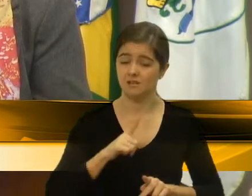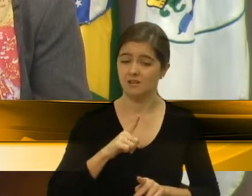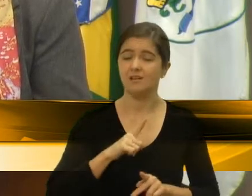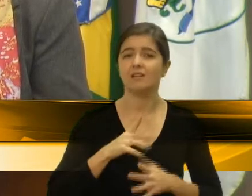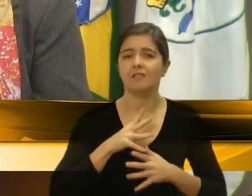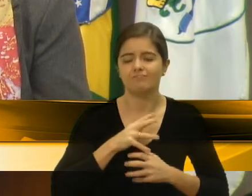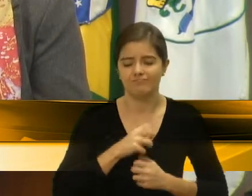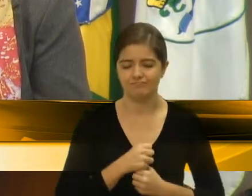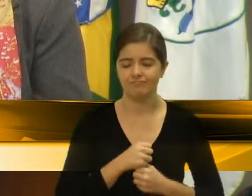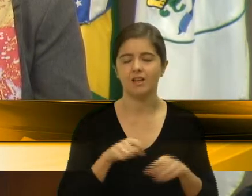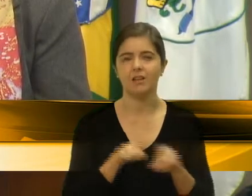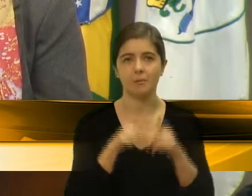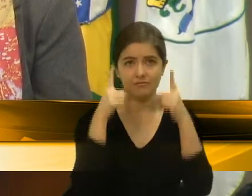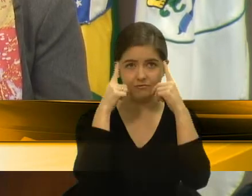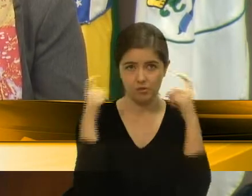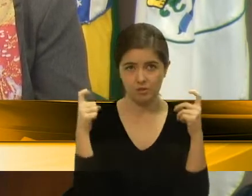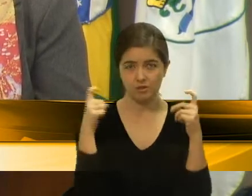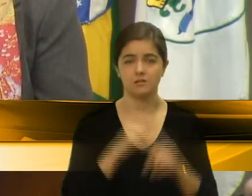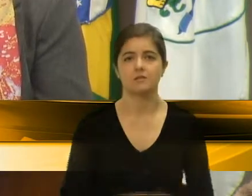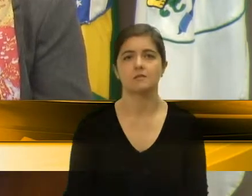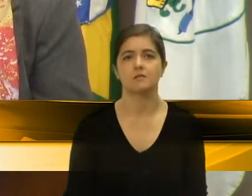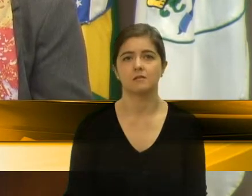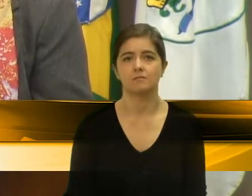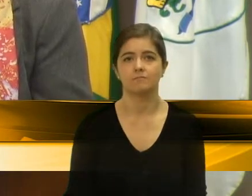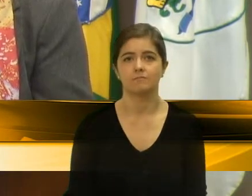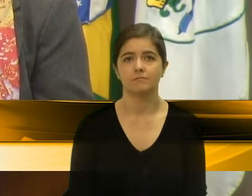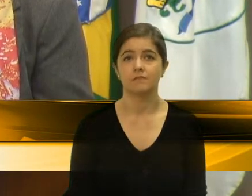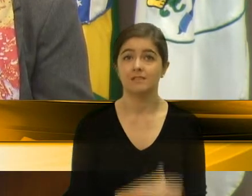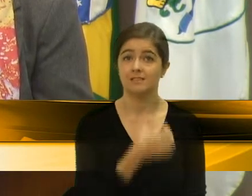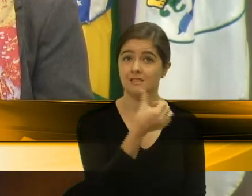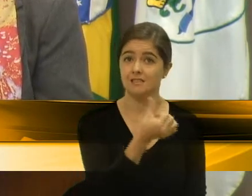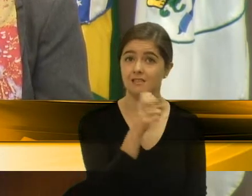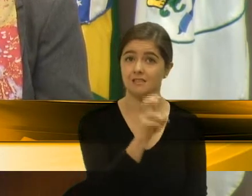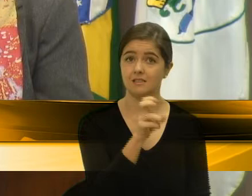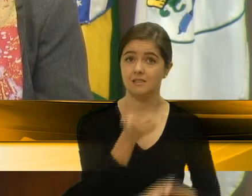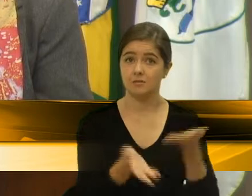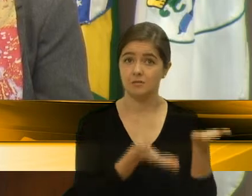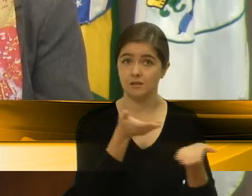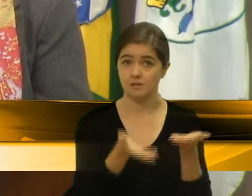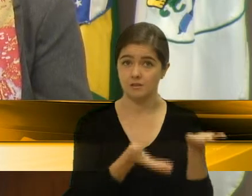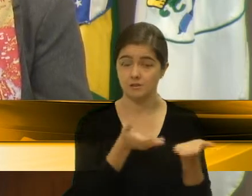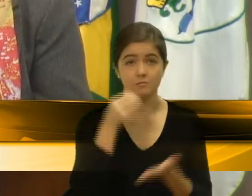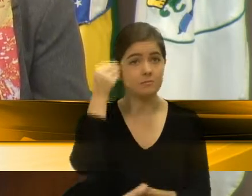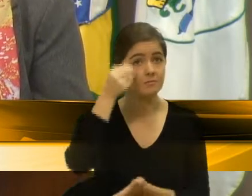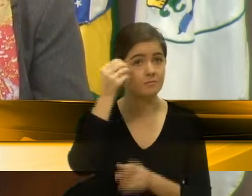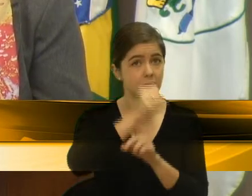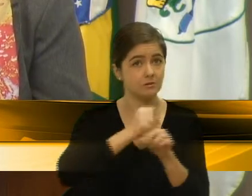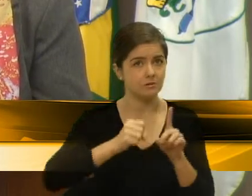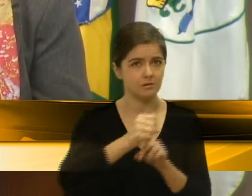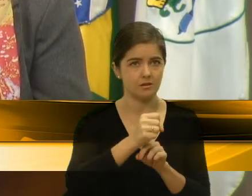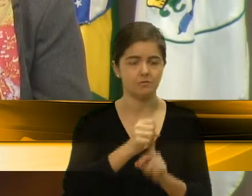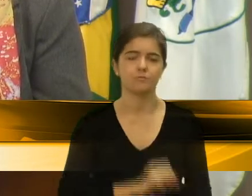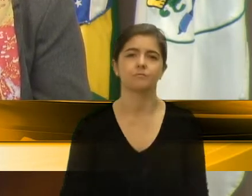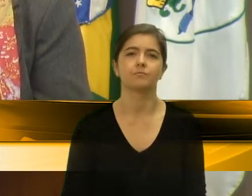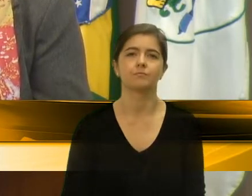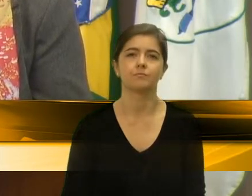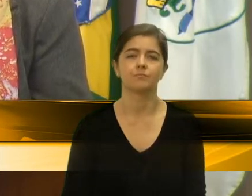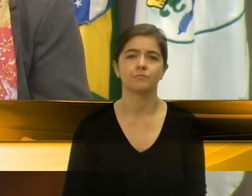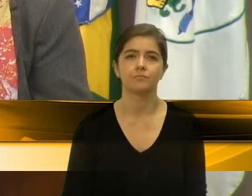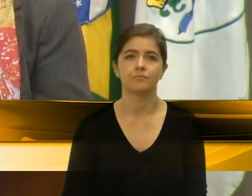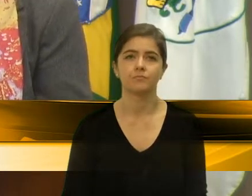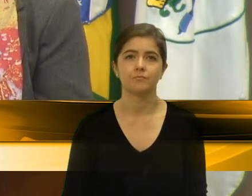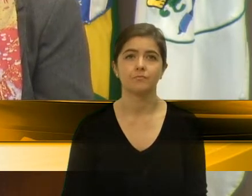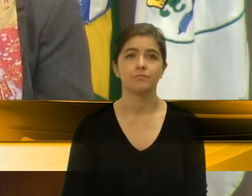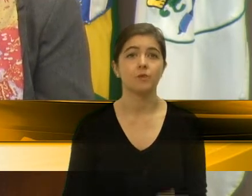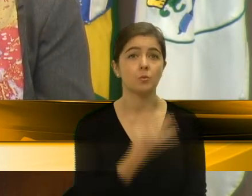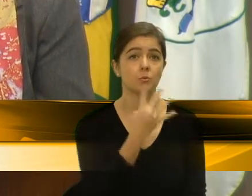Caxias, pessoas LGBT. 65 atendimentos psicossocial, psicologia,